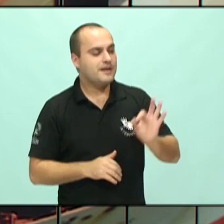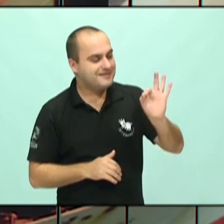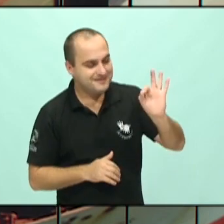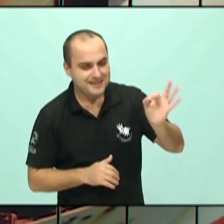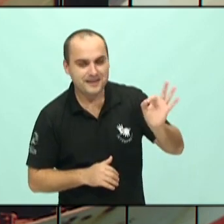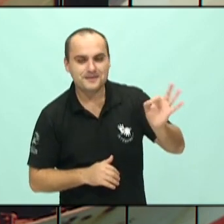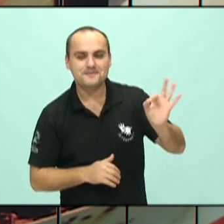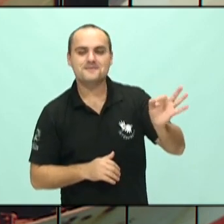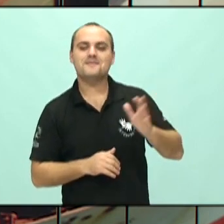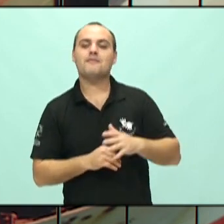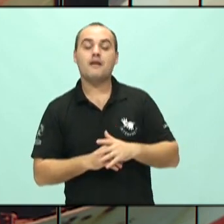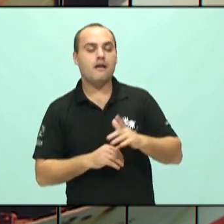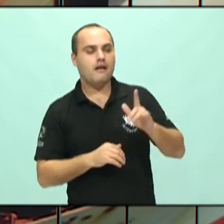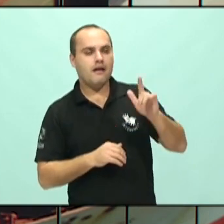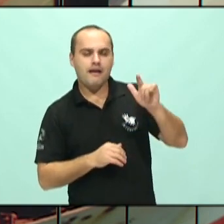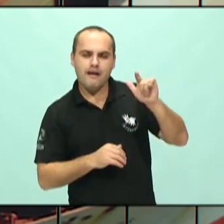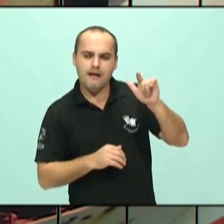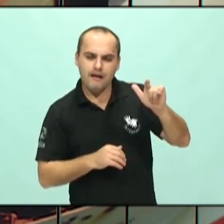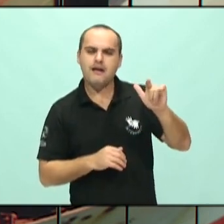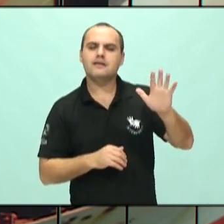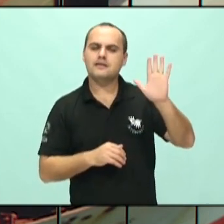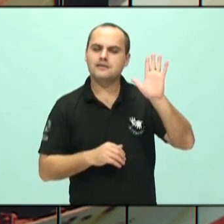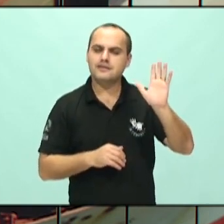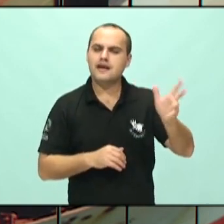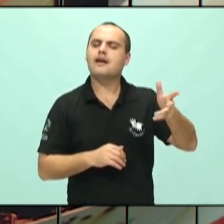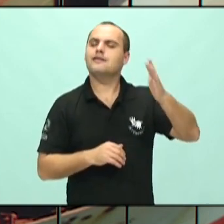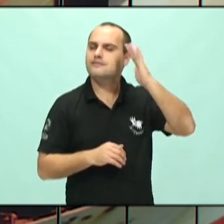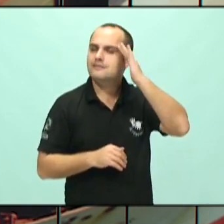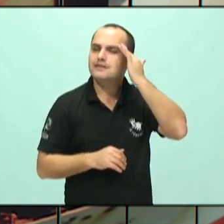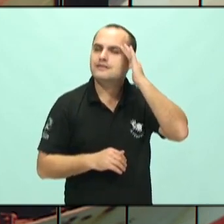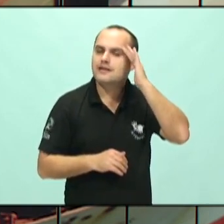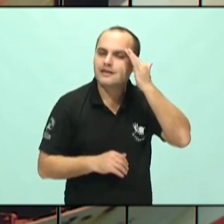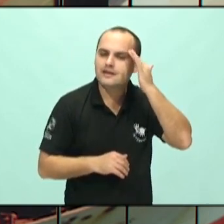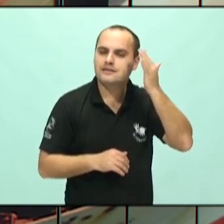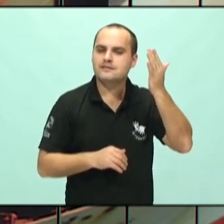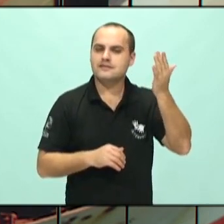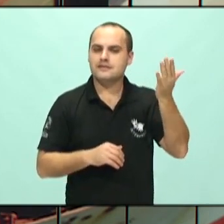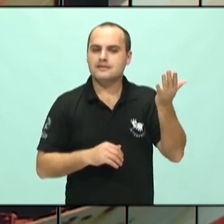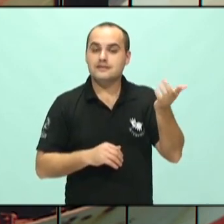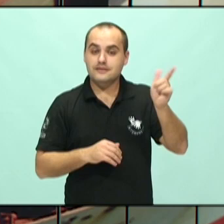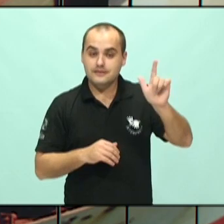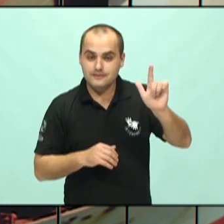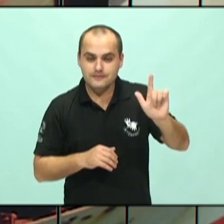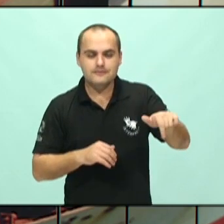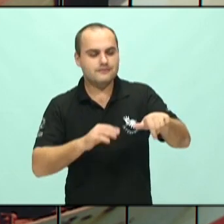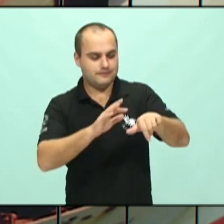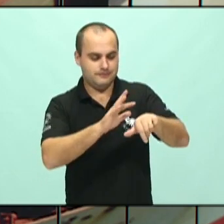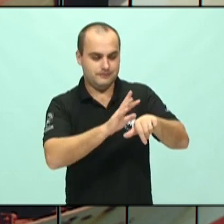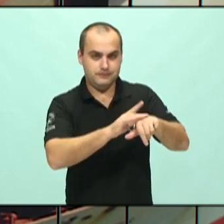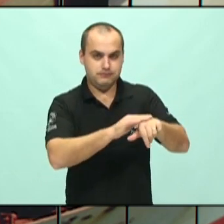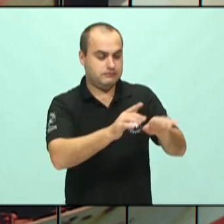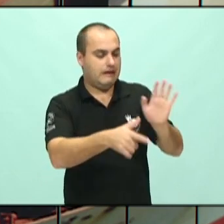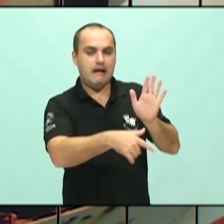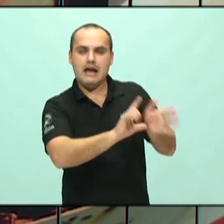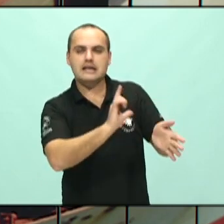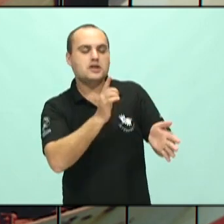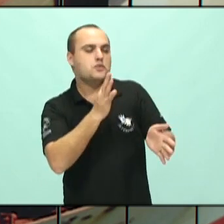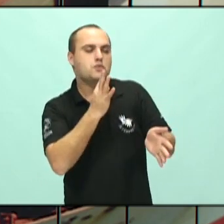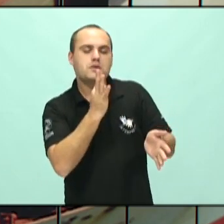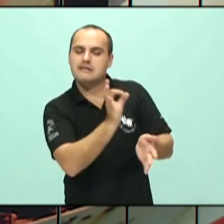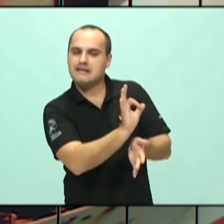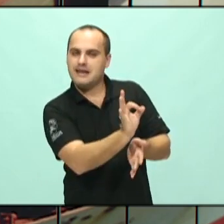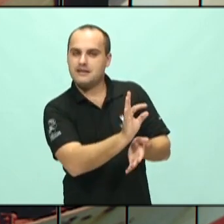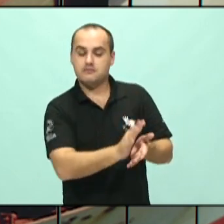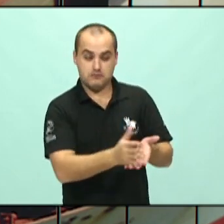já falou desse processo que a depressão passou entre uma doença desconhecida a um problema de saúde pública e se